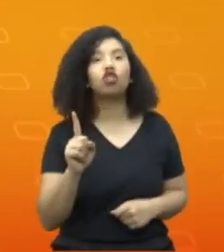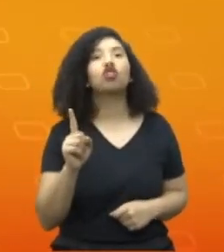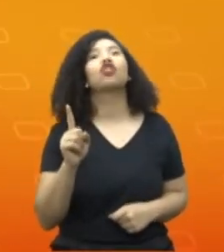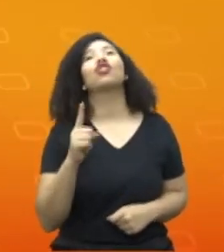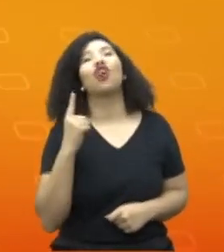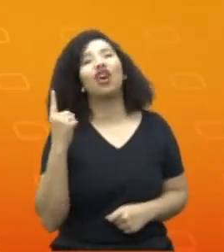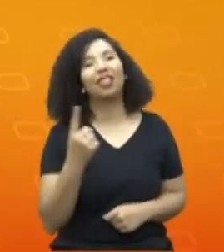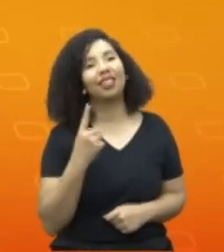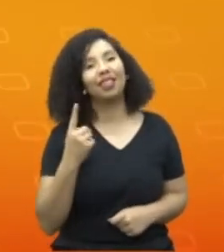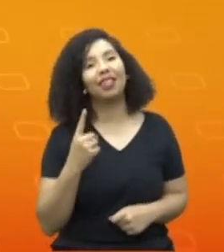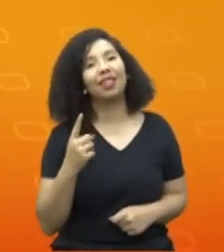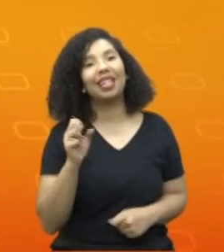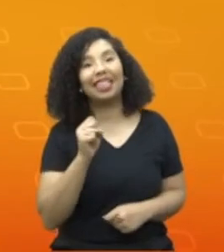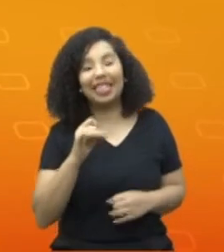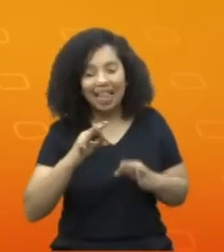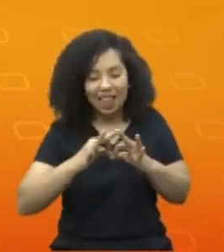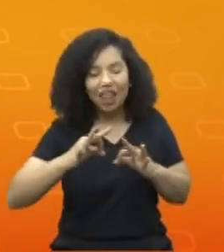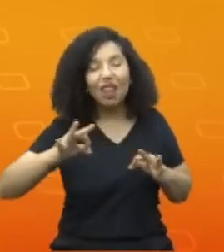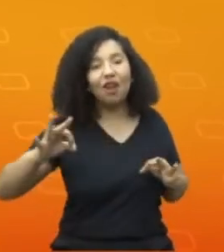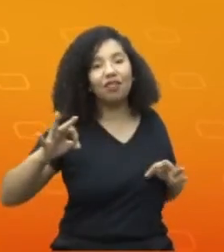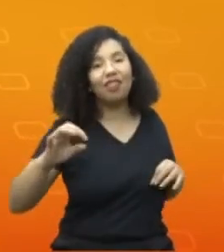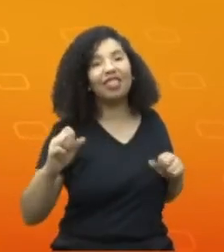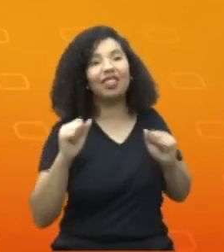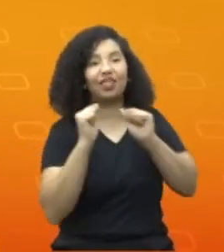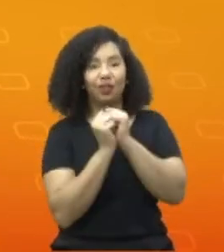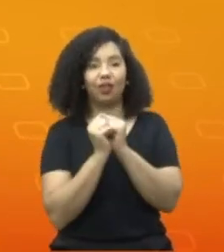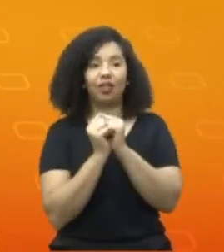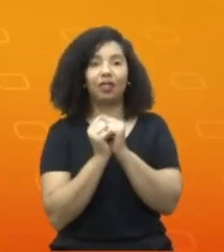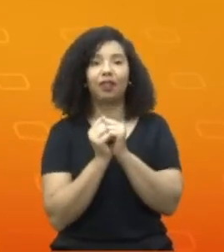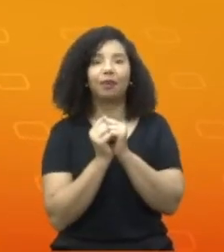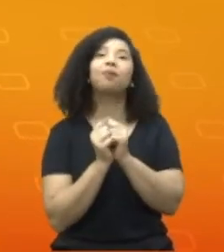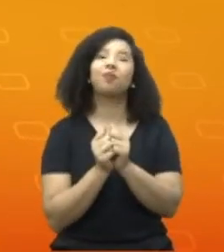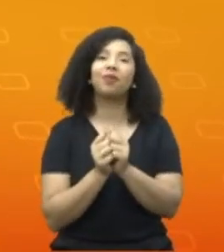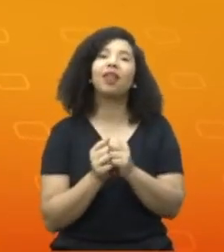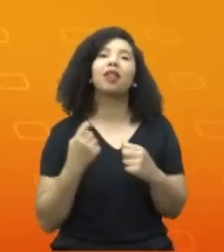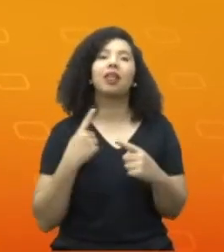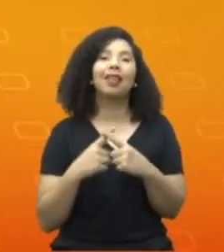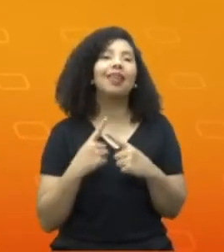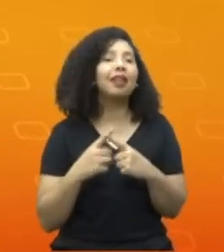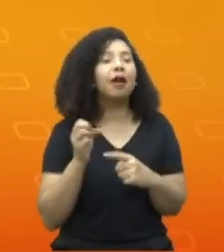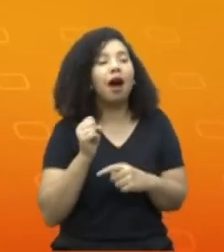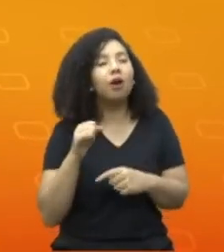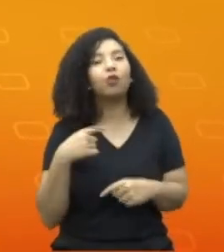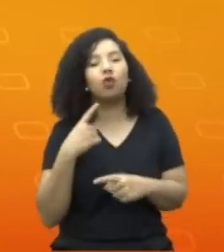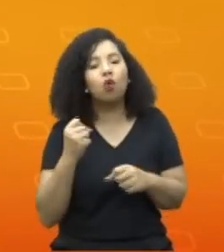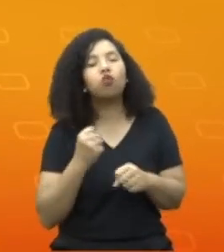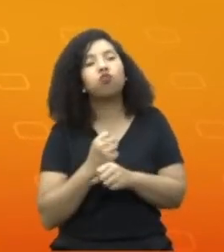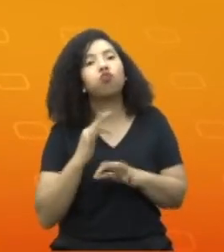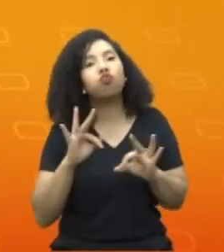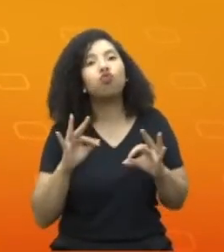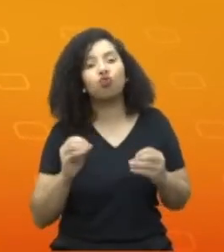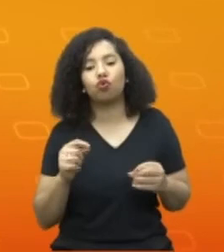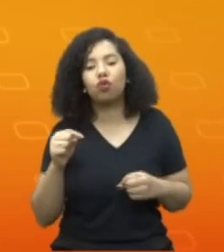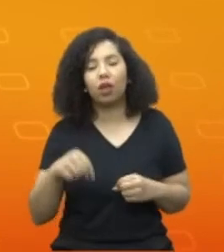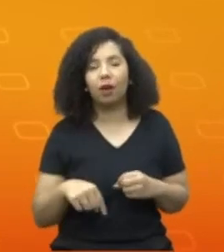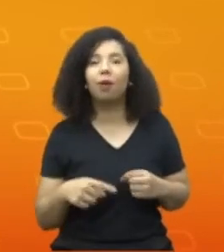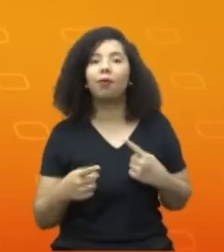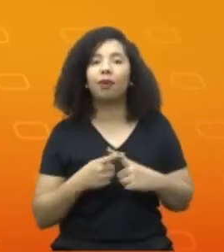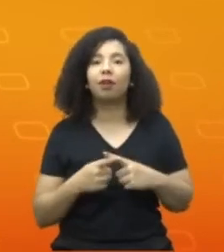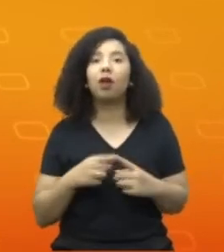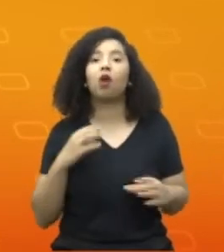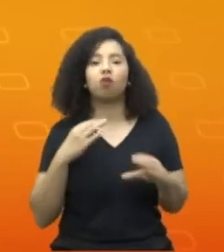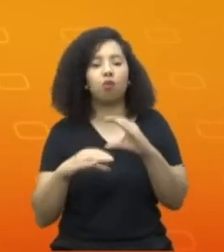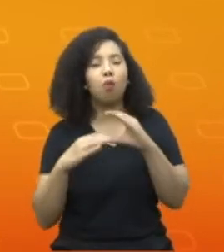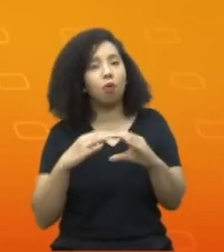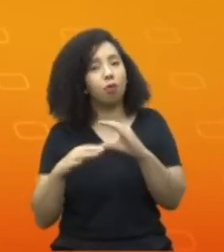se vai junto. E se a gente está construindo tudo que a gente está construindo, é porque a gente tem o diálogo aqui do setor público com o setor privado